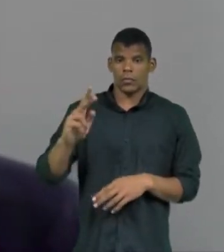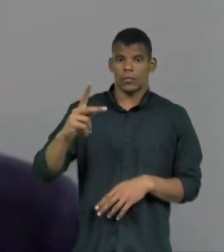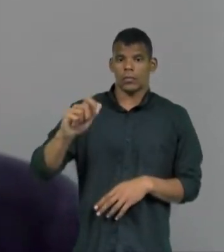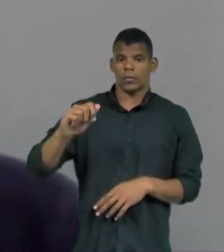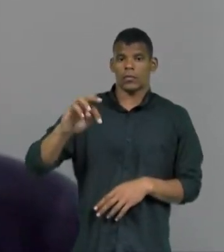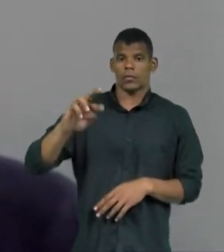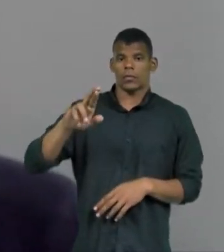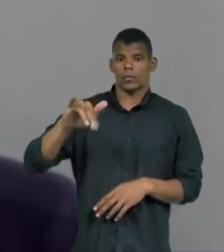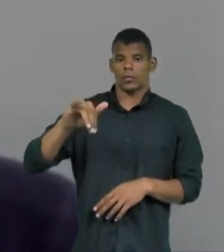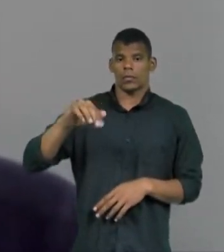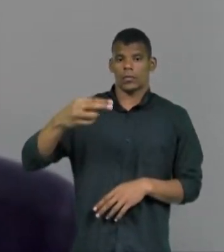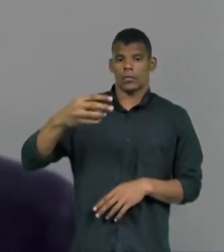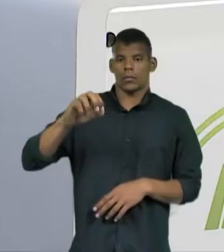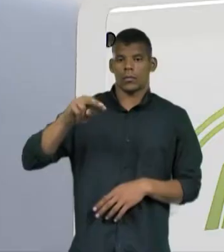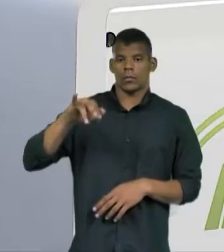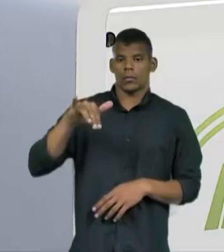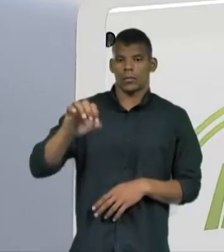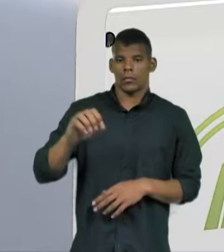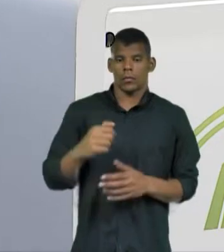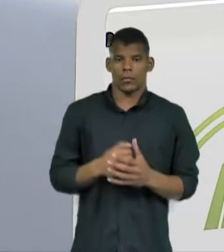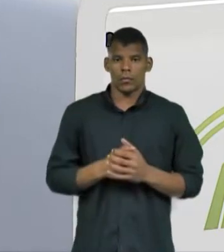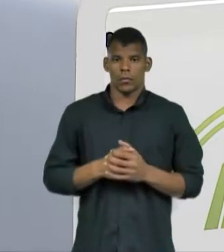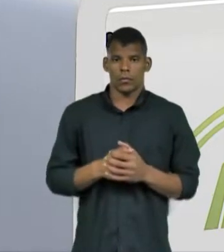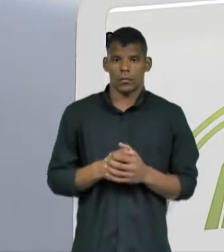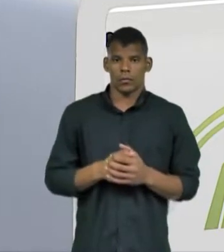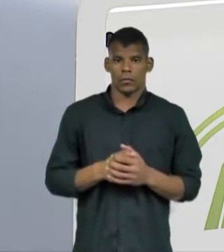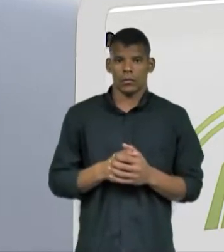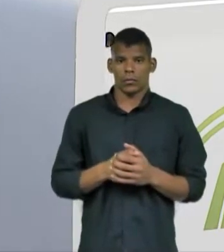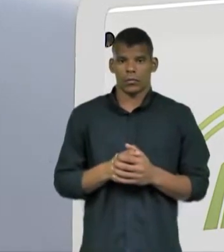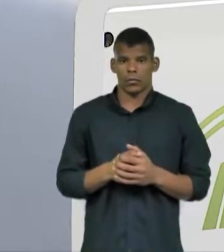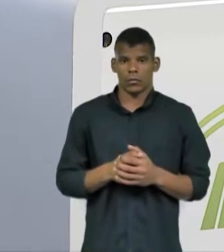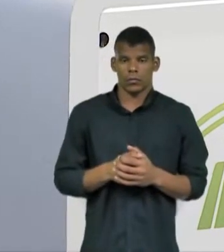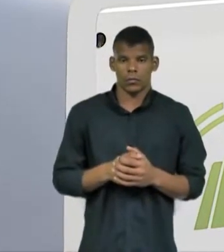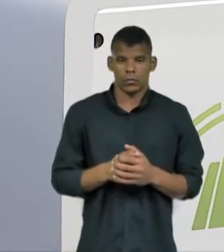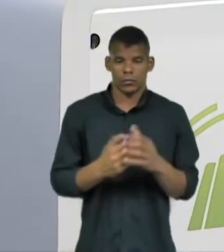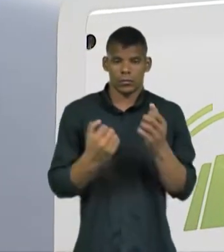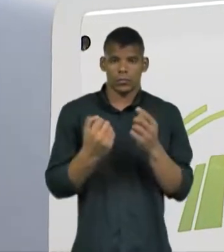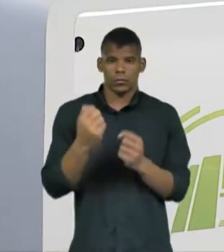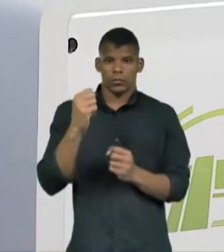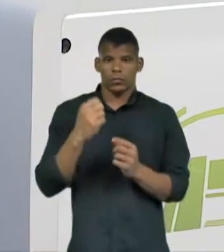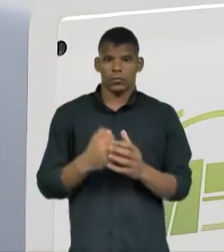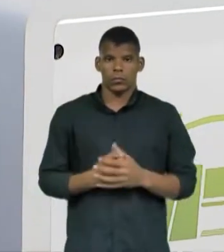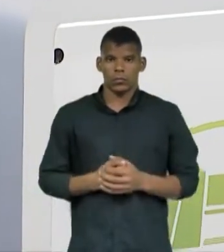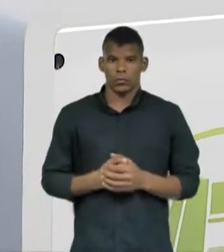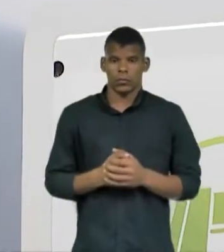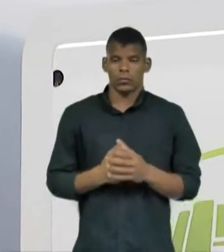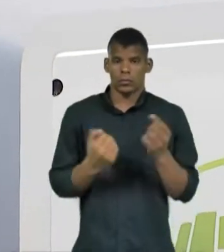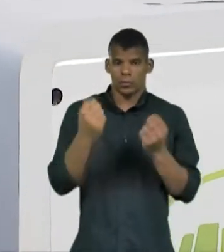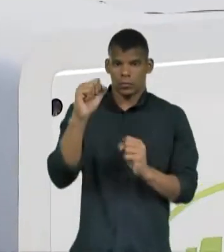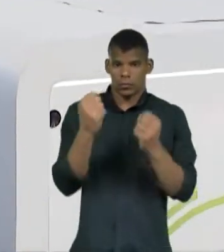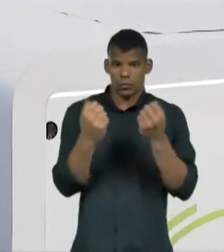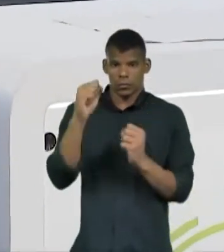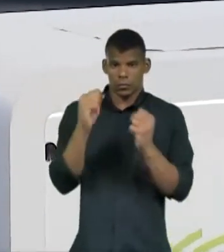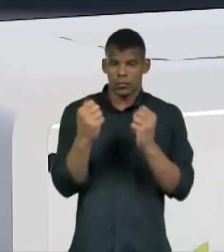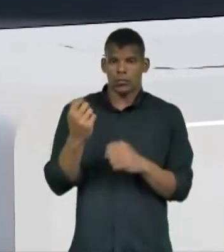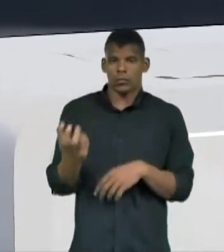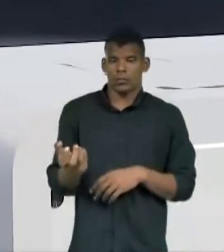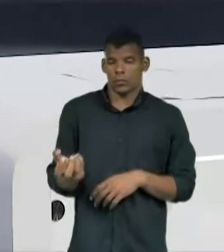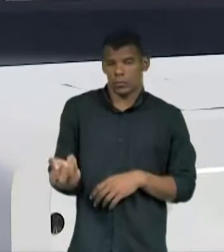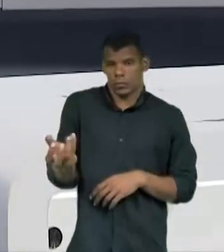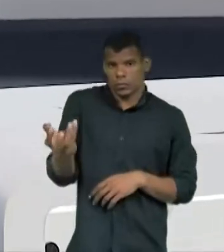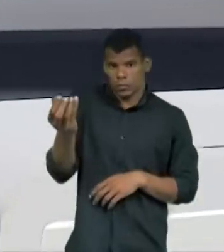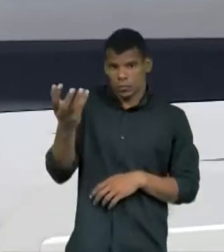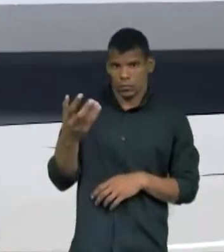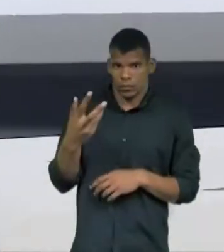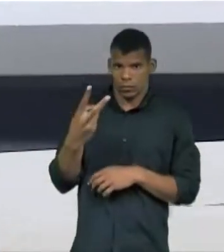sobre a riqueza. A indústria da arte comemora o crescimento do setor nos últimos dois